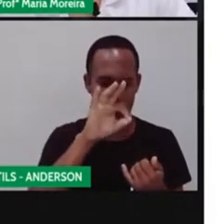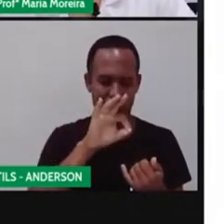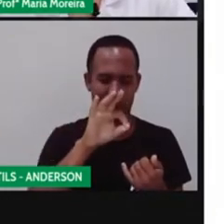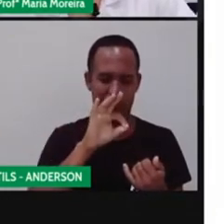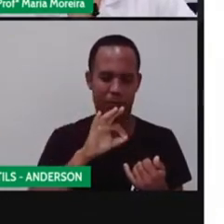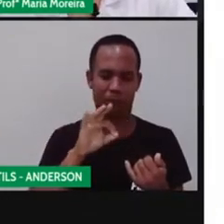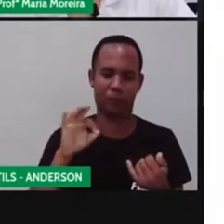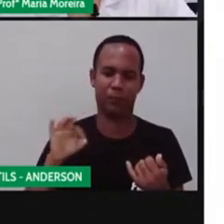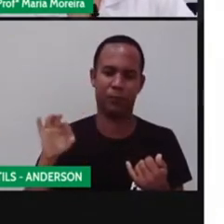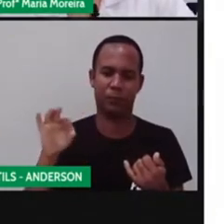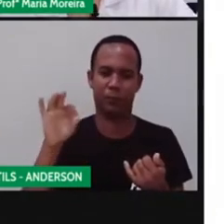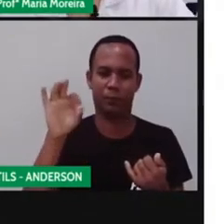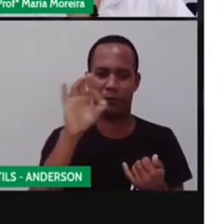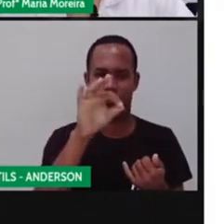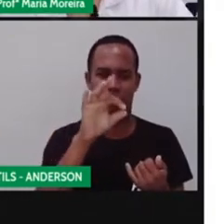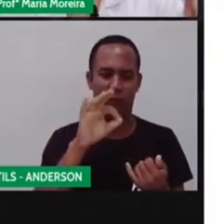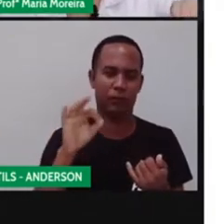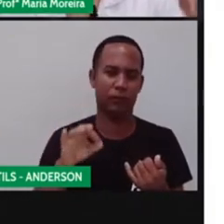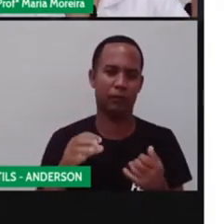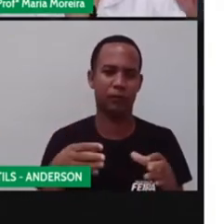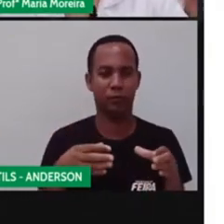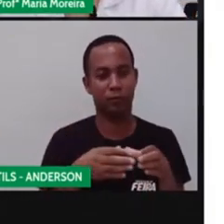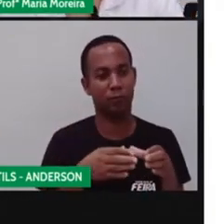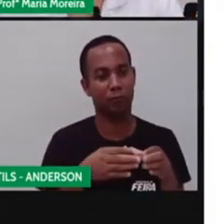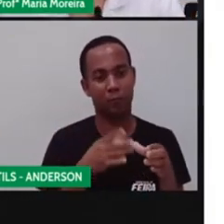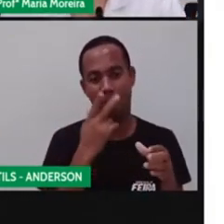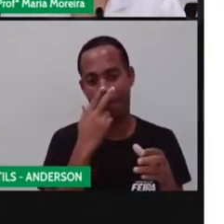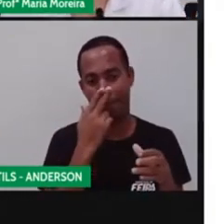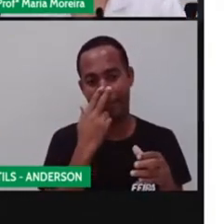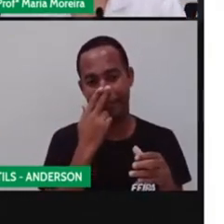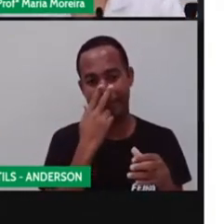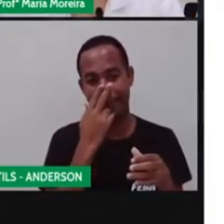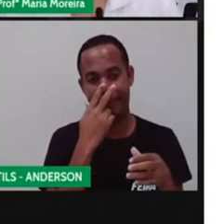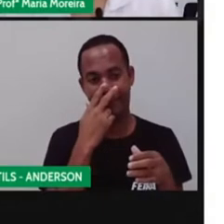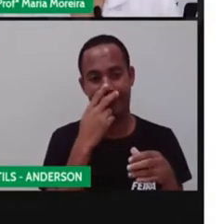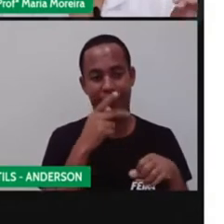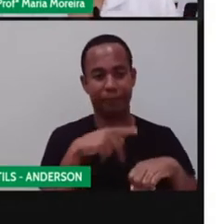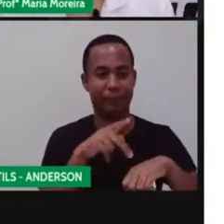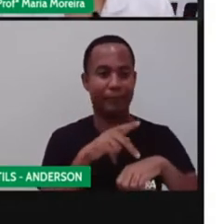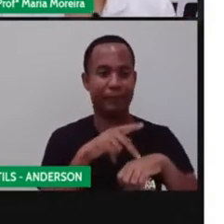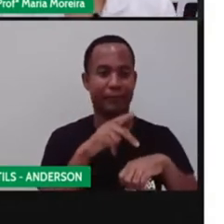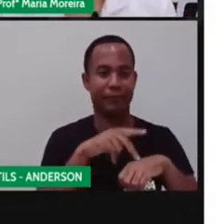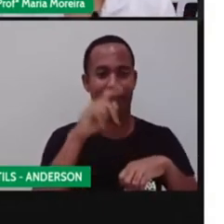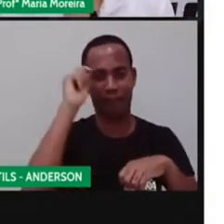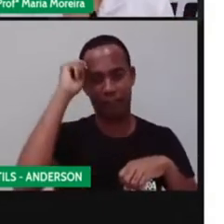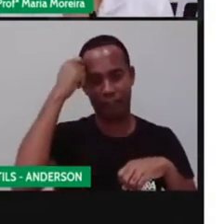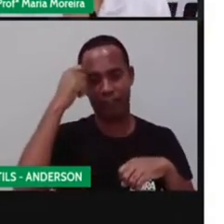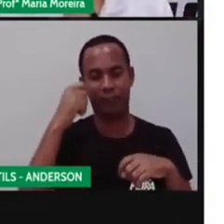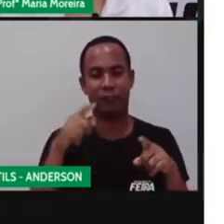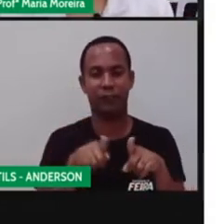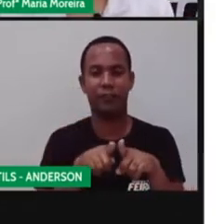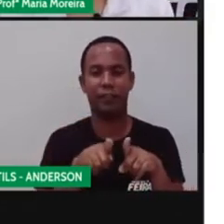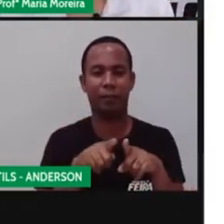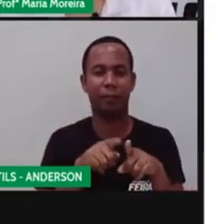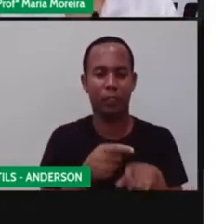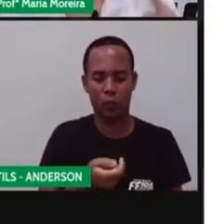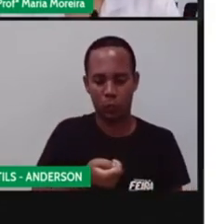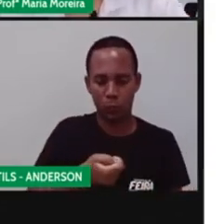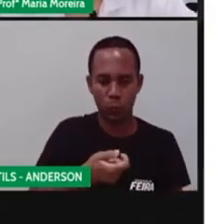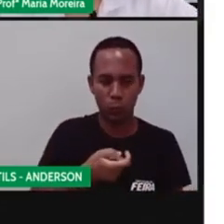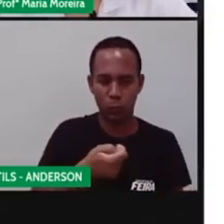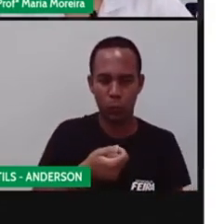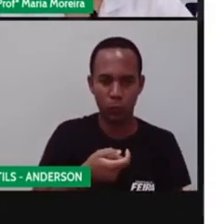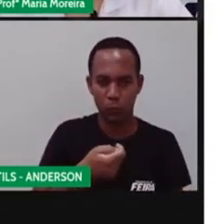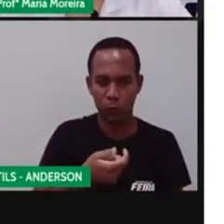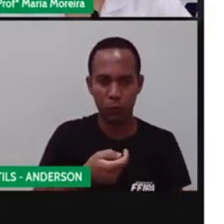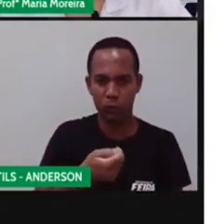origem africana, que se assemelhava ao jogo da velha? Pronto. Boneca e as bolinhas de gude. Você sabia